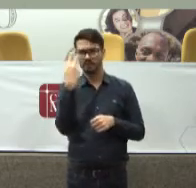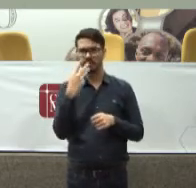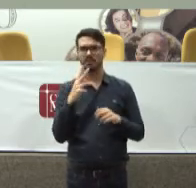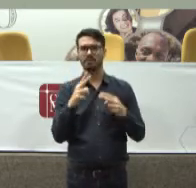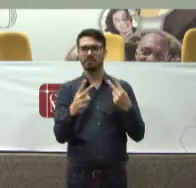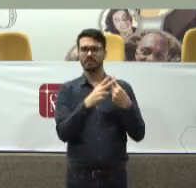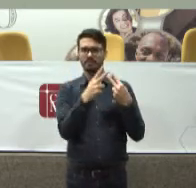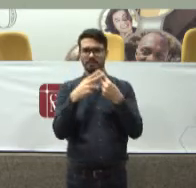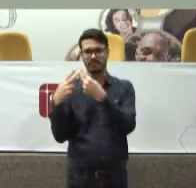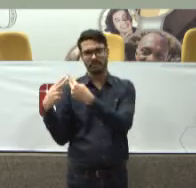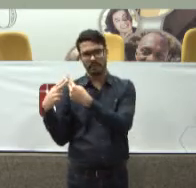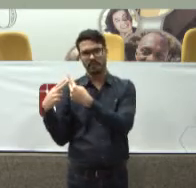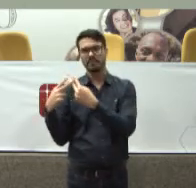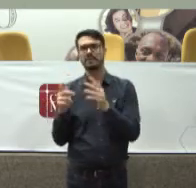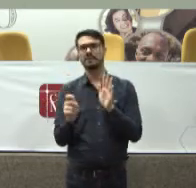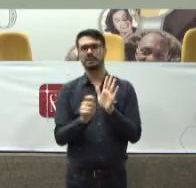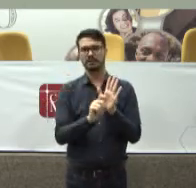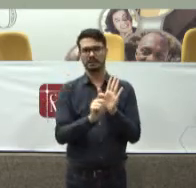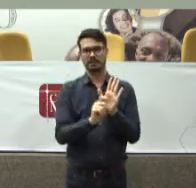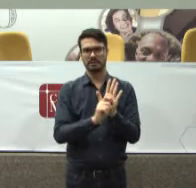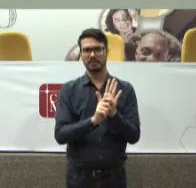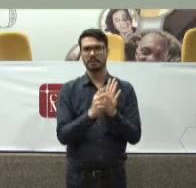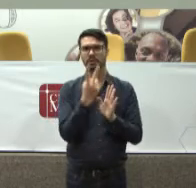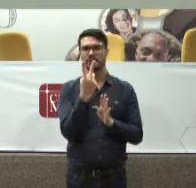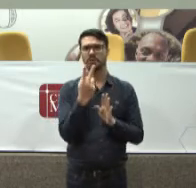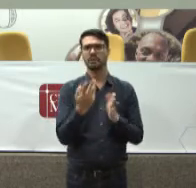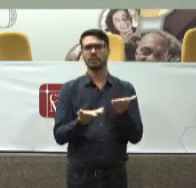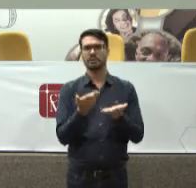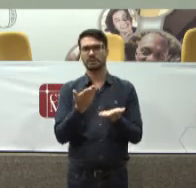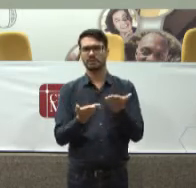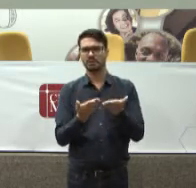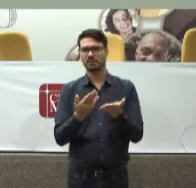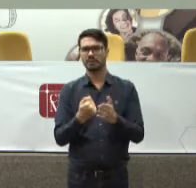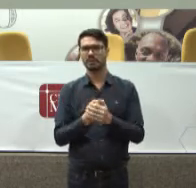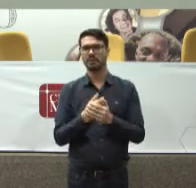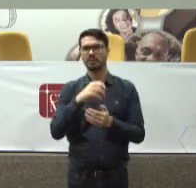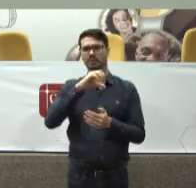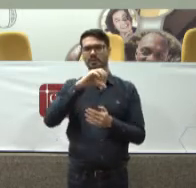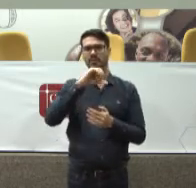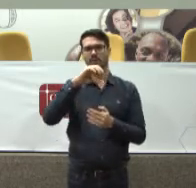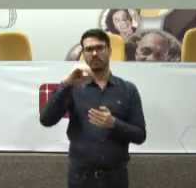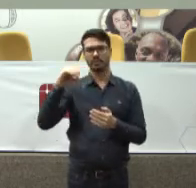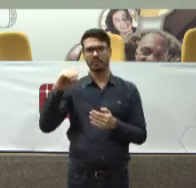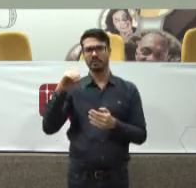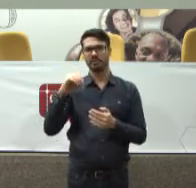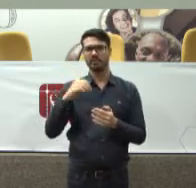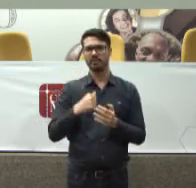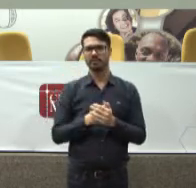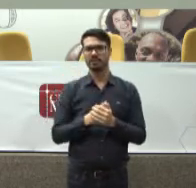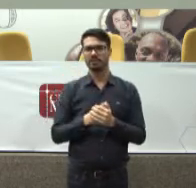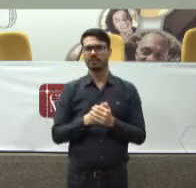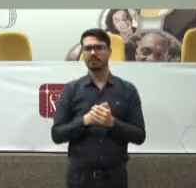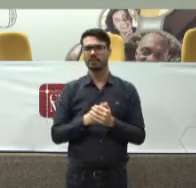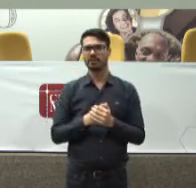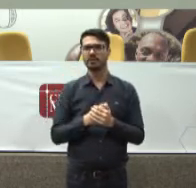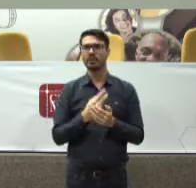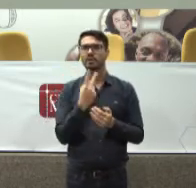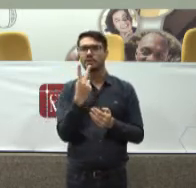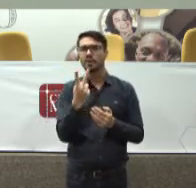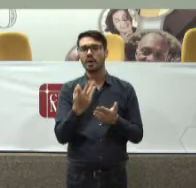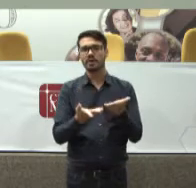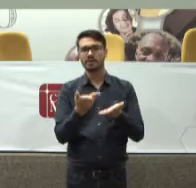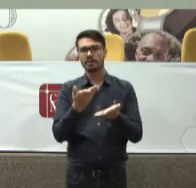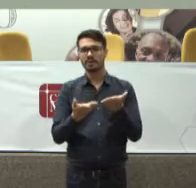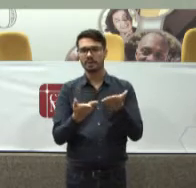Traficantes Apreenderam Dois quilos De cocaína Com 900 policiais Entraram na Cracolândia Para prender Dois quilos De